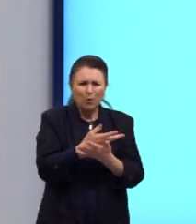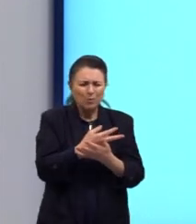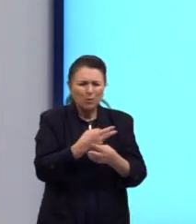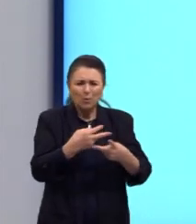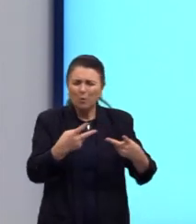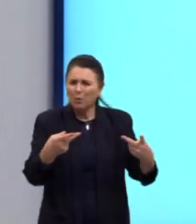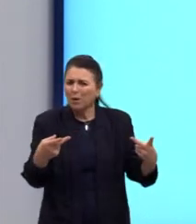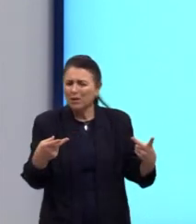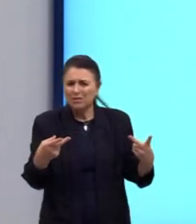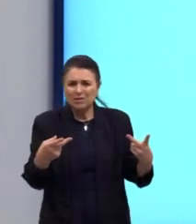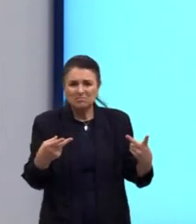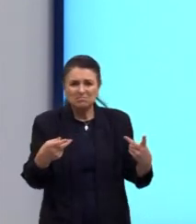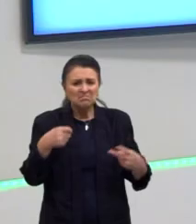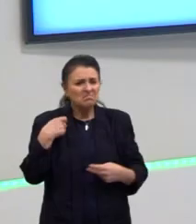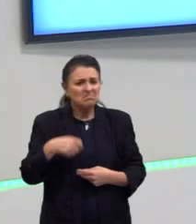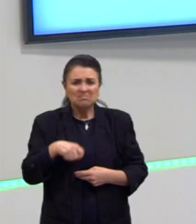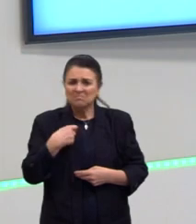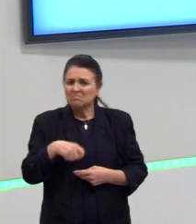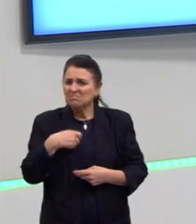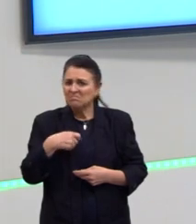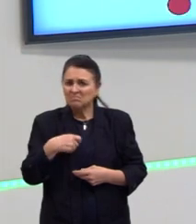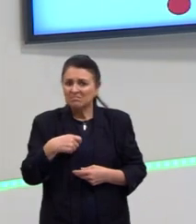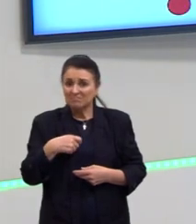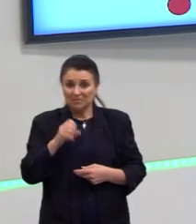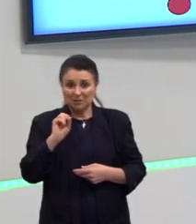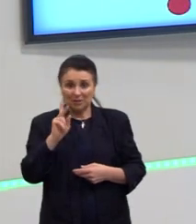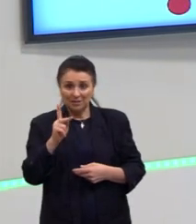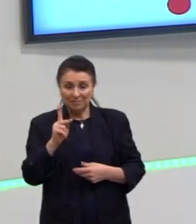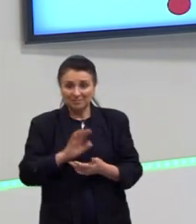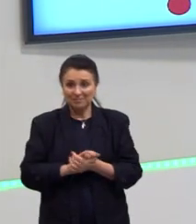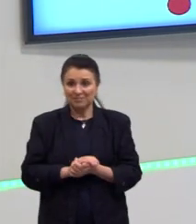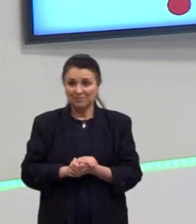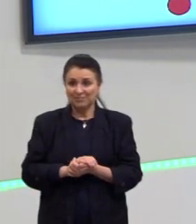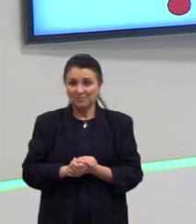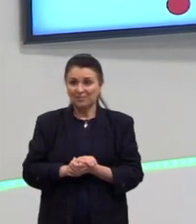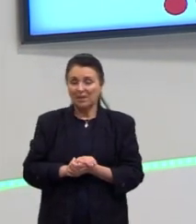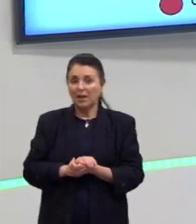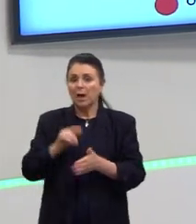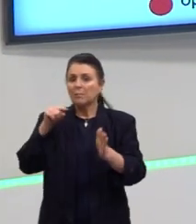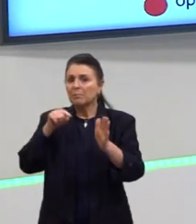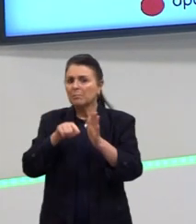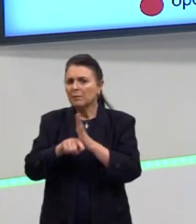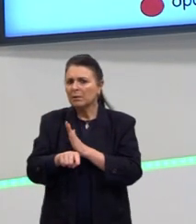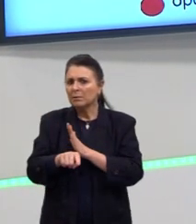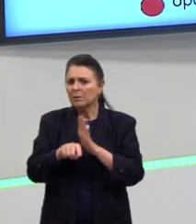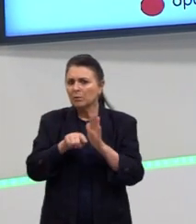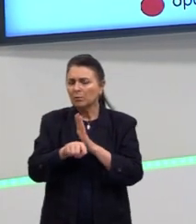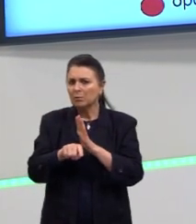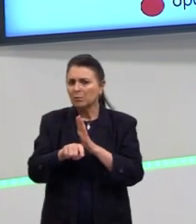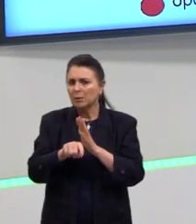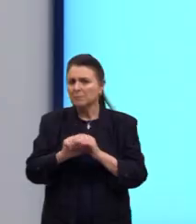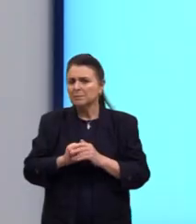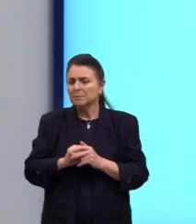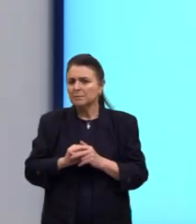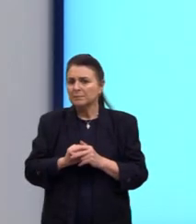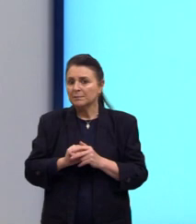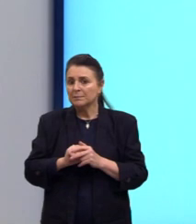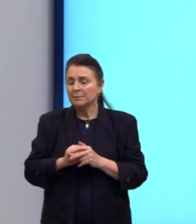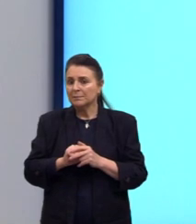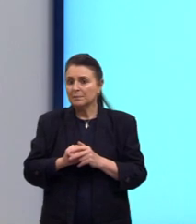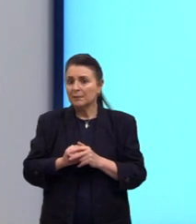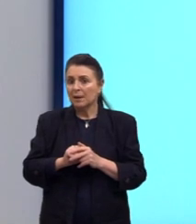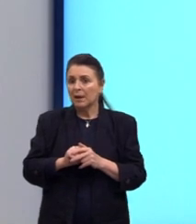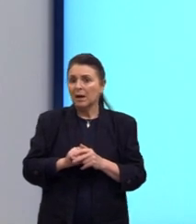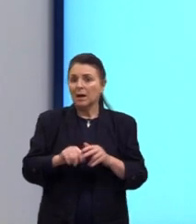coisas desnecessárias. Ok? A minha pergunta, então, para vocês é essa. Na oração,